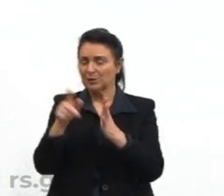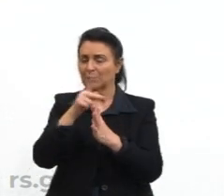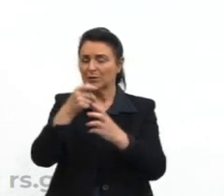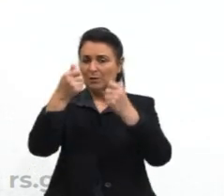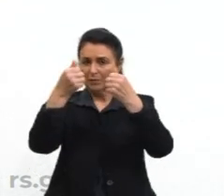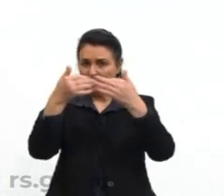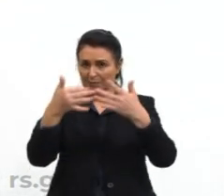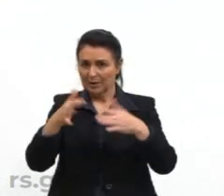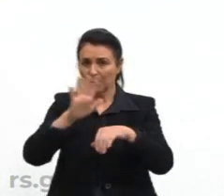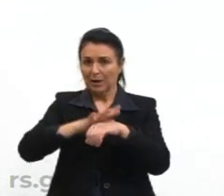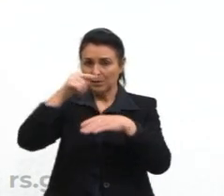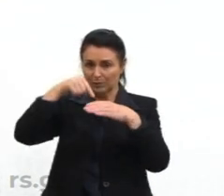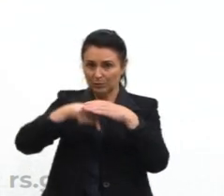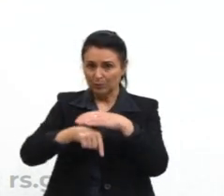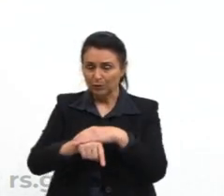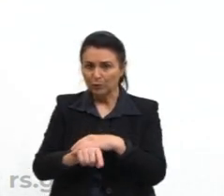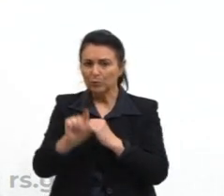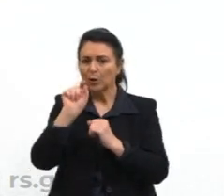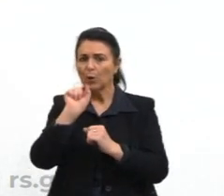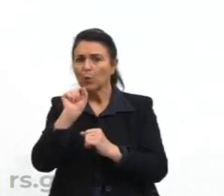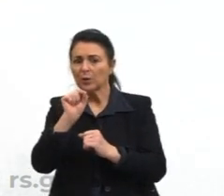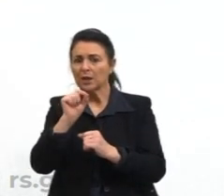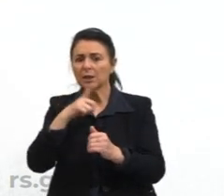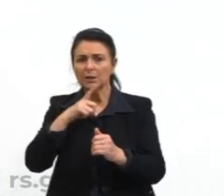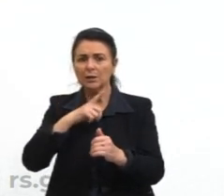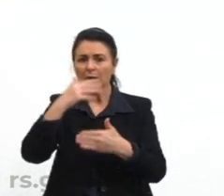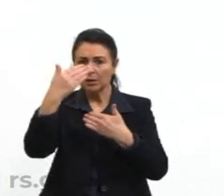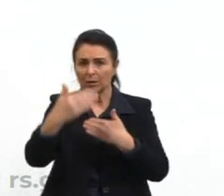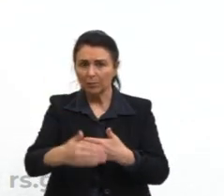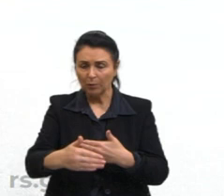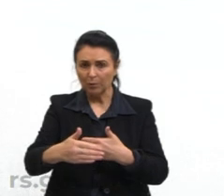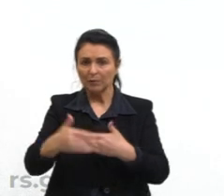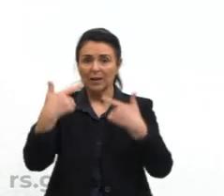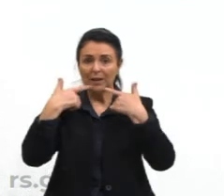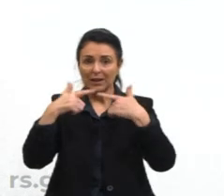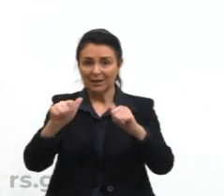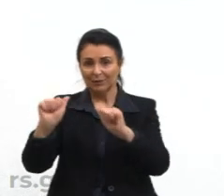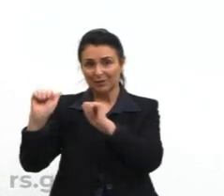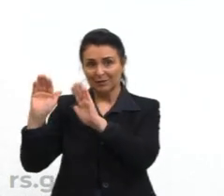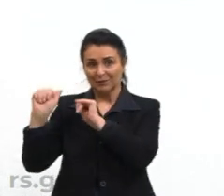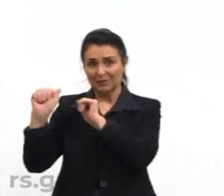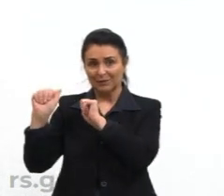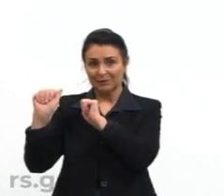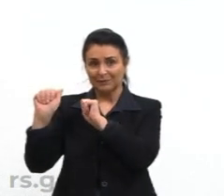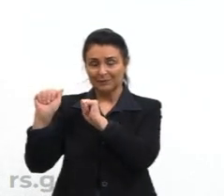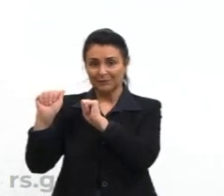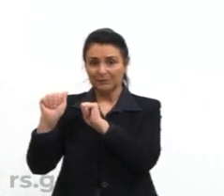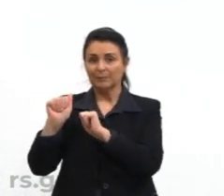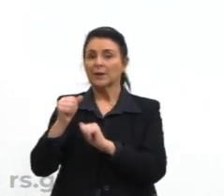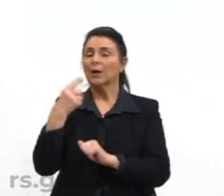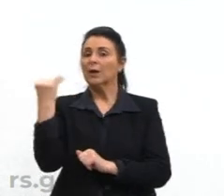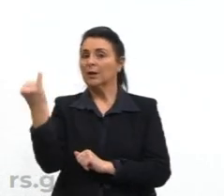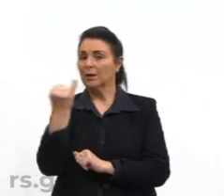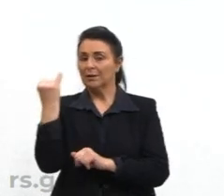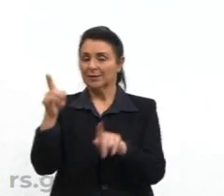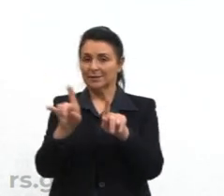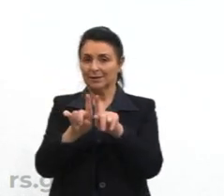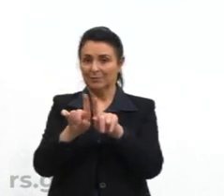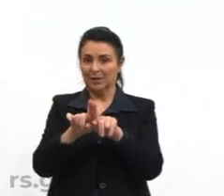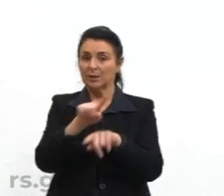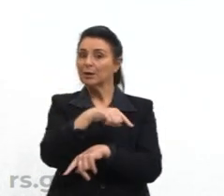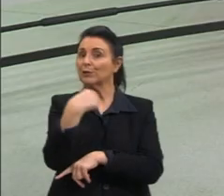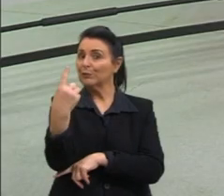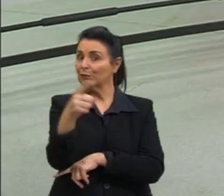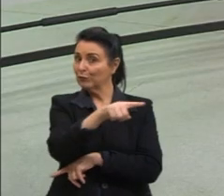o que foi cobrado na prova de língua espanhola. Uma coisa importante que você, estudante, não